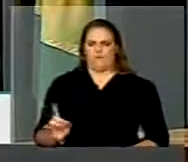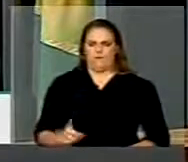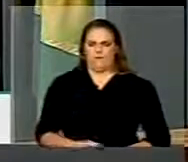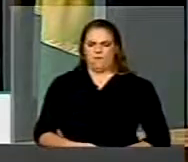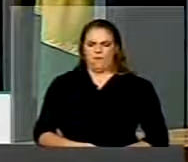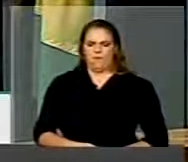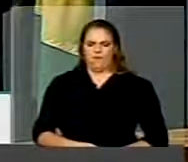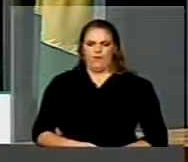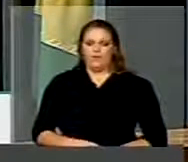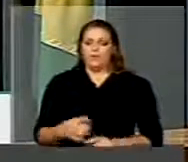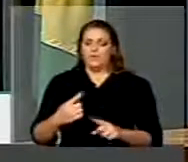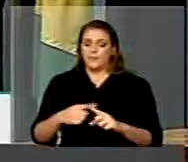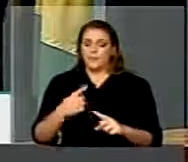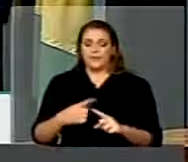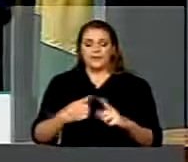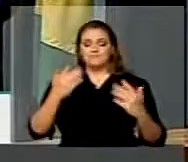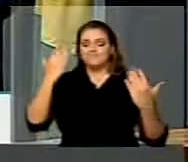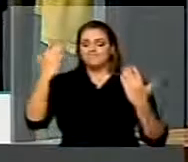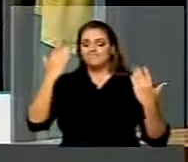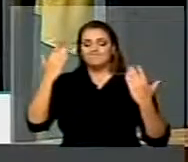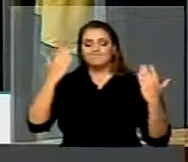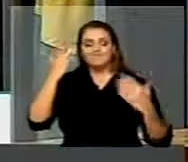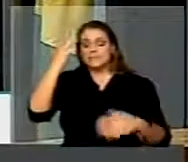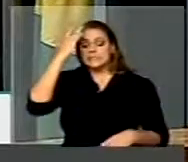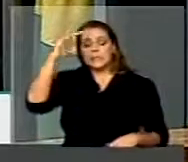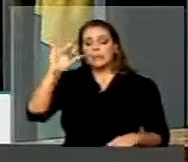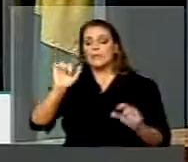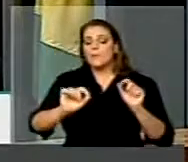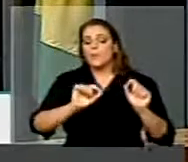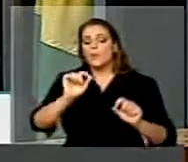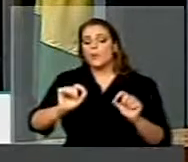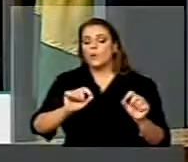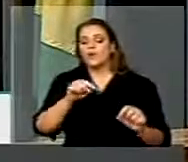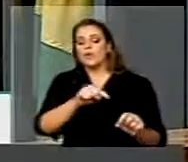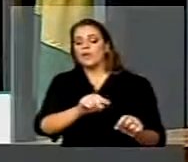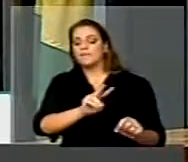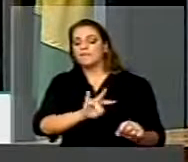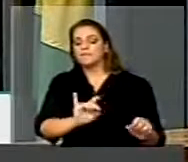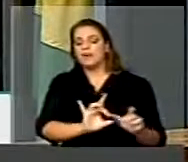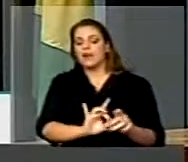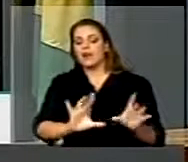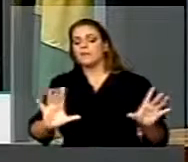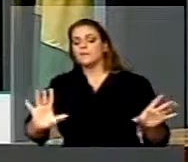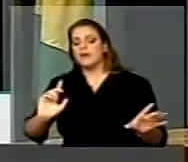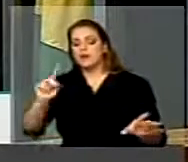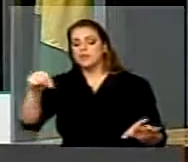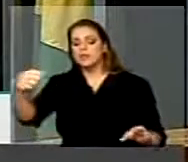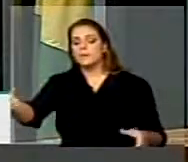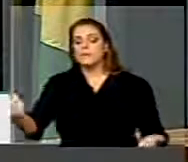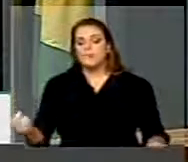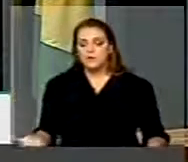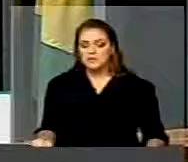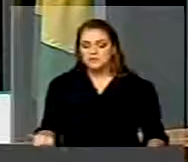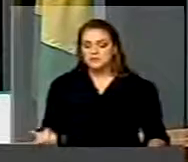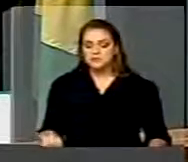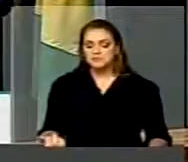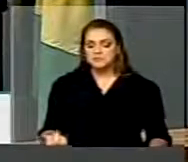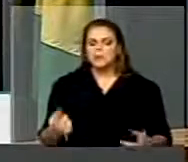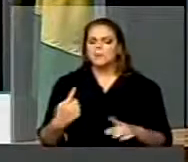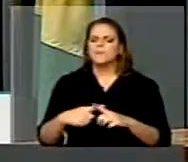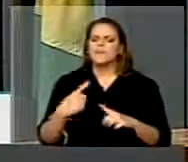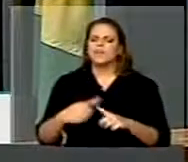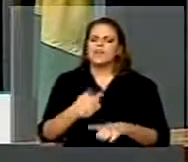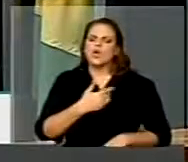-se em uma caixa preta, porque nenhum de nós sabe quais são os propósitos que fazem o